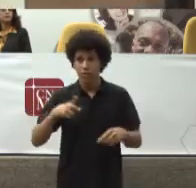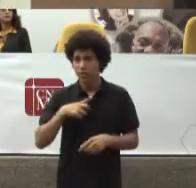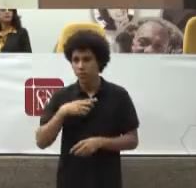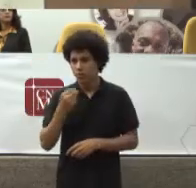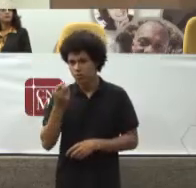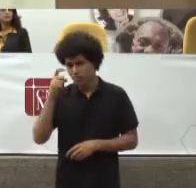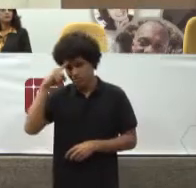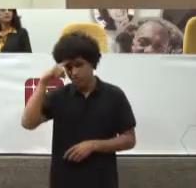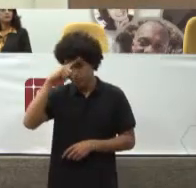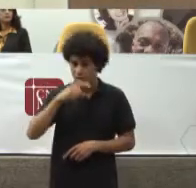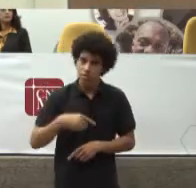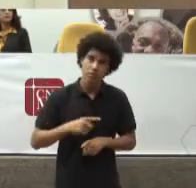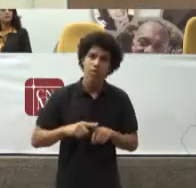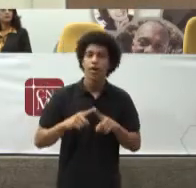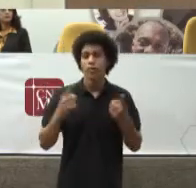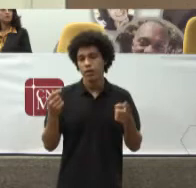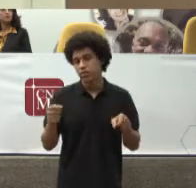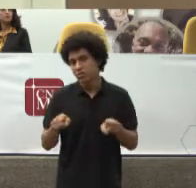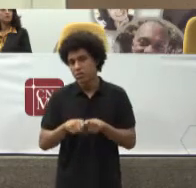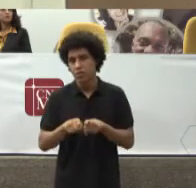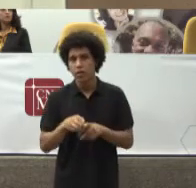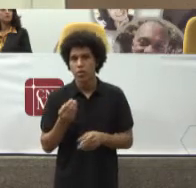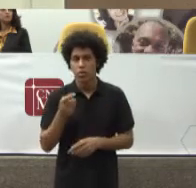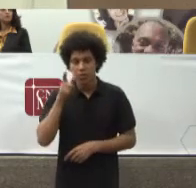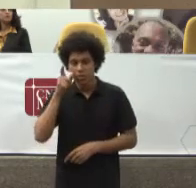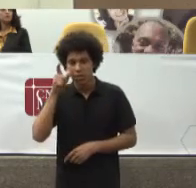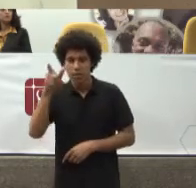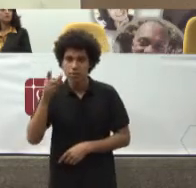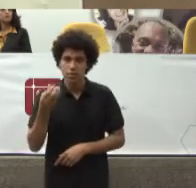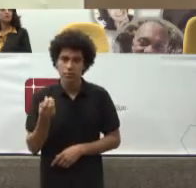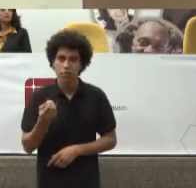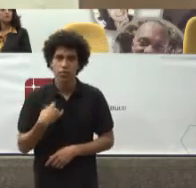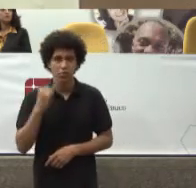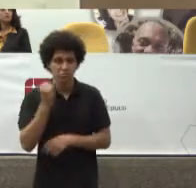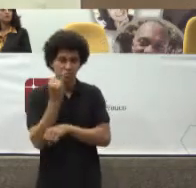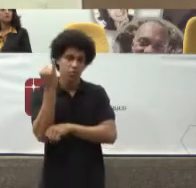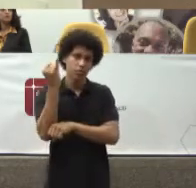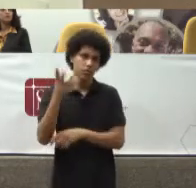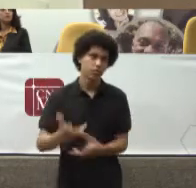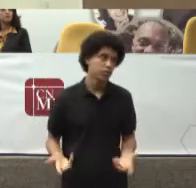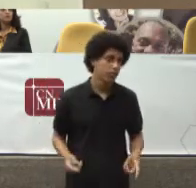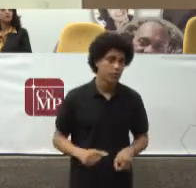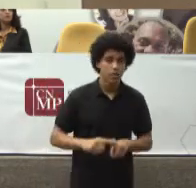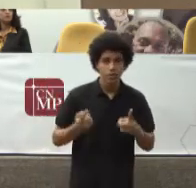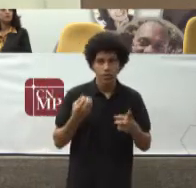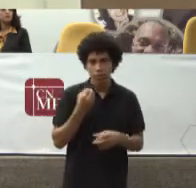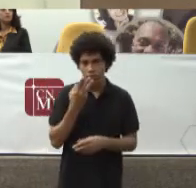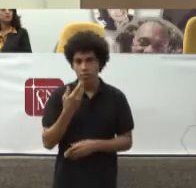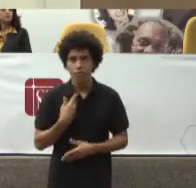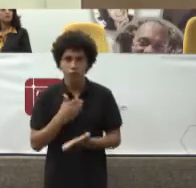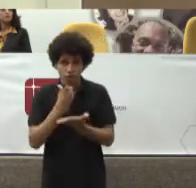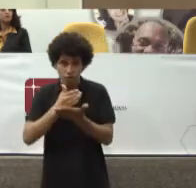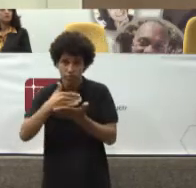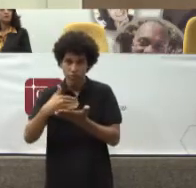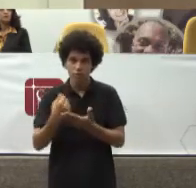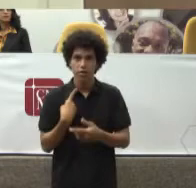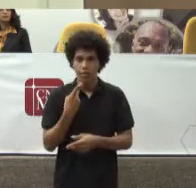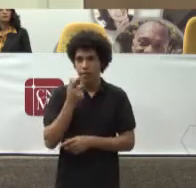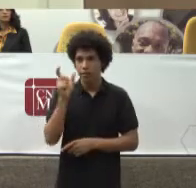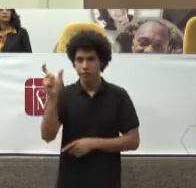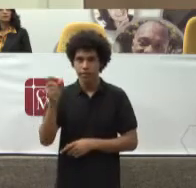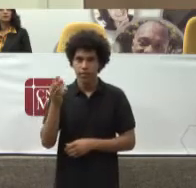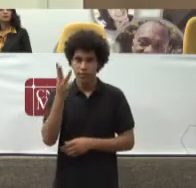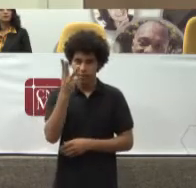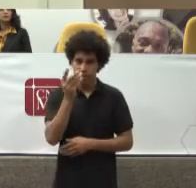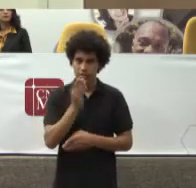tudo isso Muito interessante E muito instigante Pois bem Vou dividir a minha fala Em três passagens